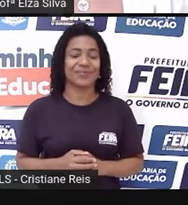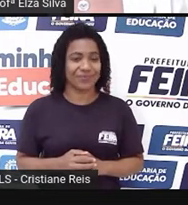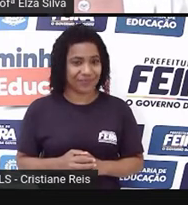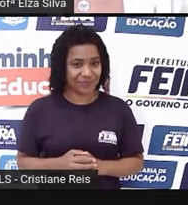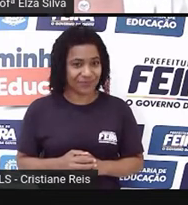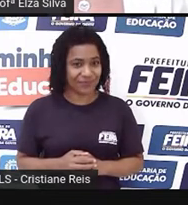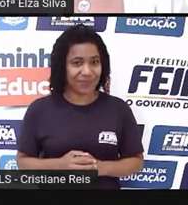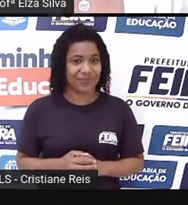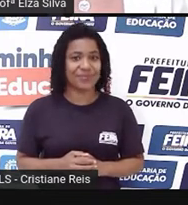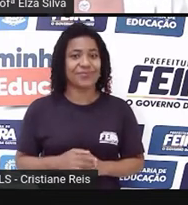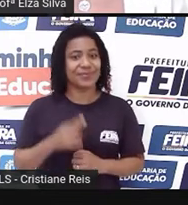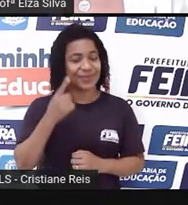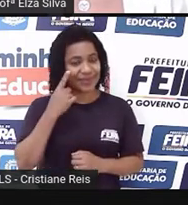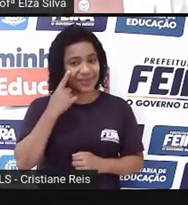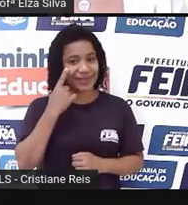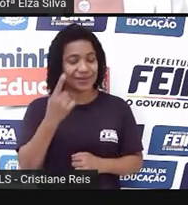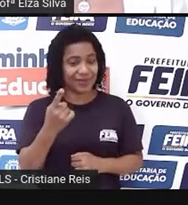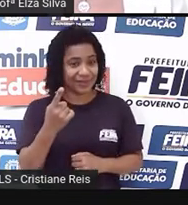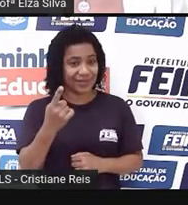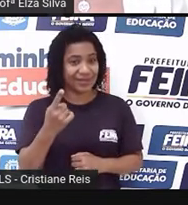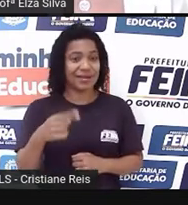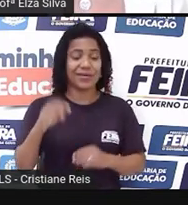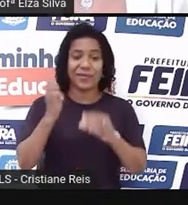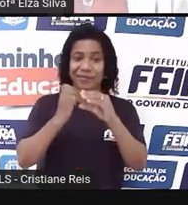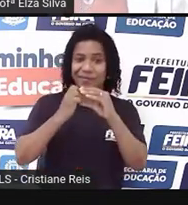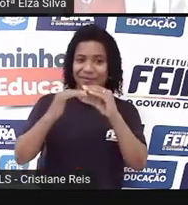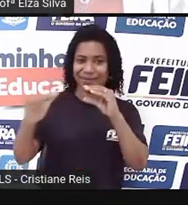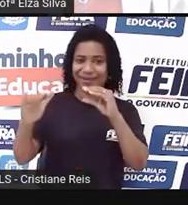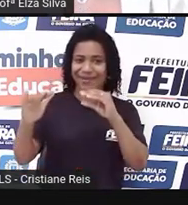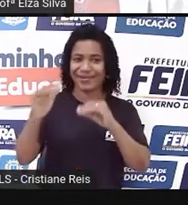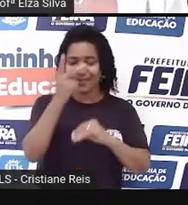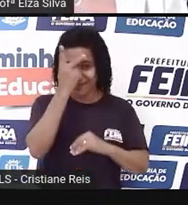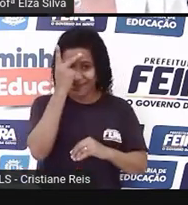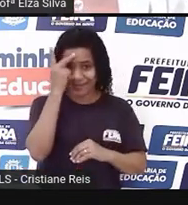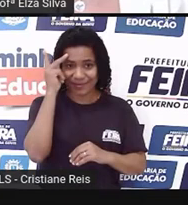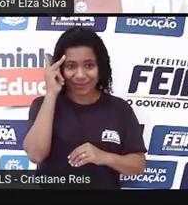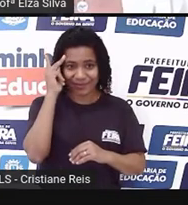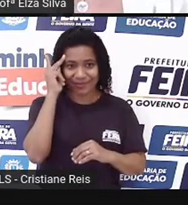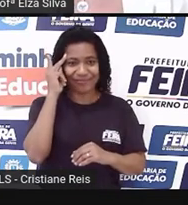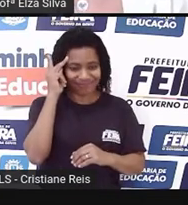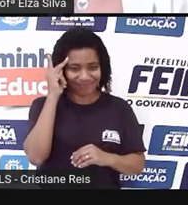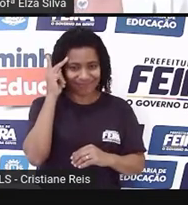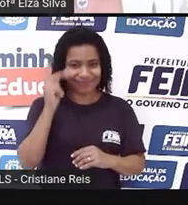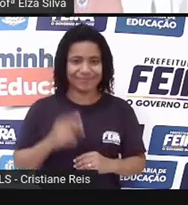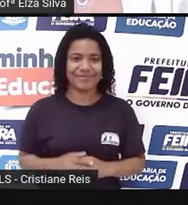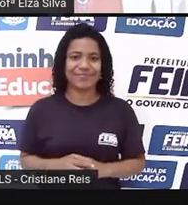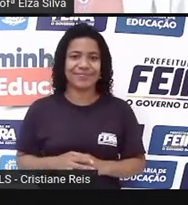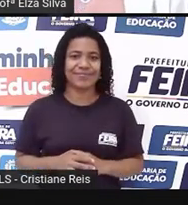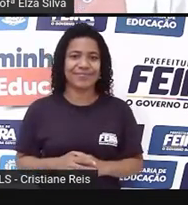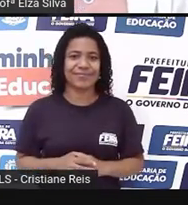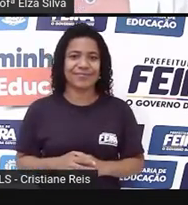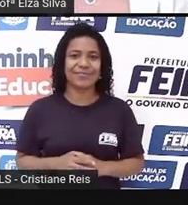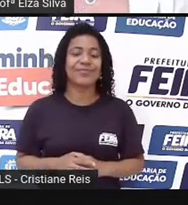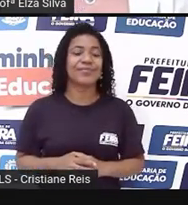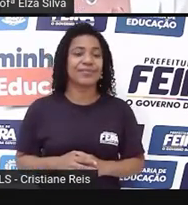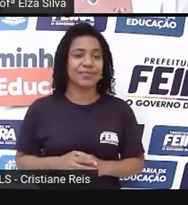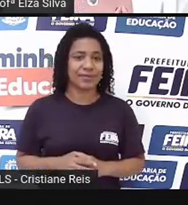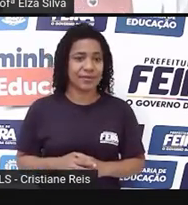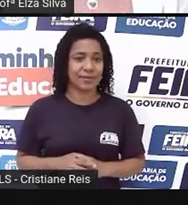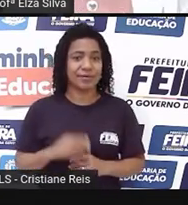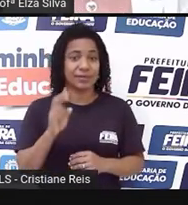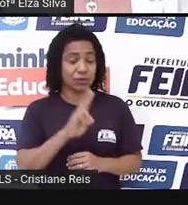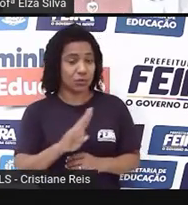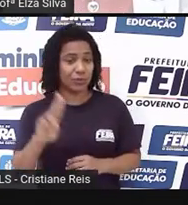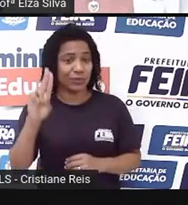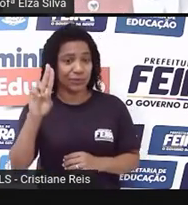Então, aqui é o endereço da pessoa, né? Que está enviando este e-mail. Então, geralmente, nós temos que colocar o